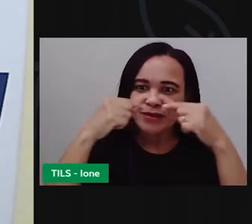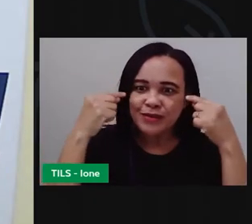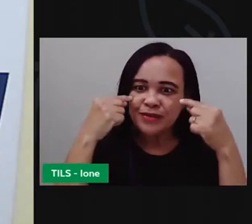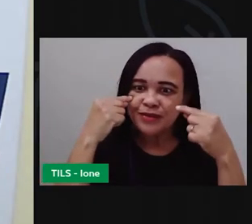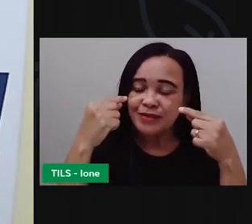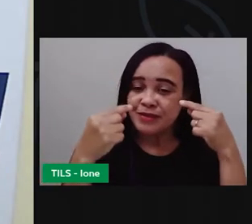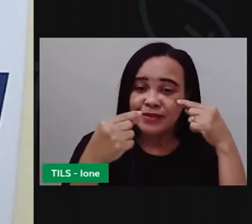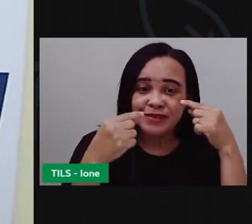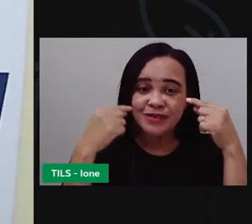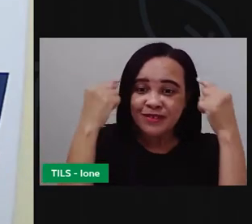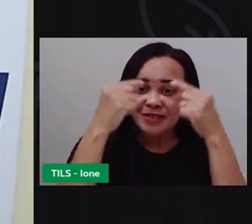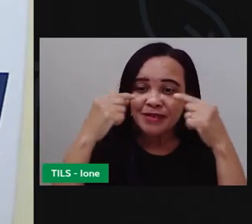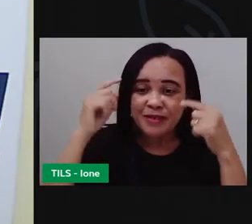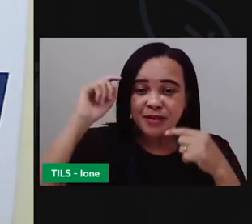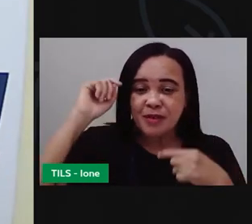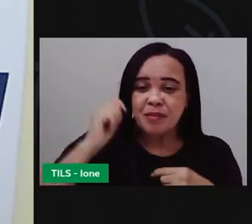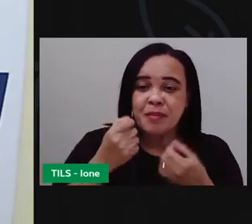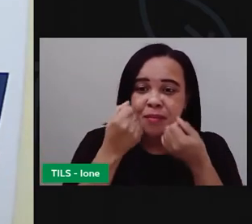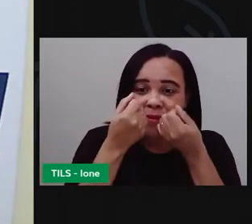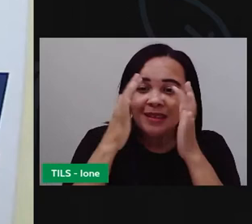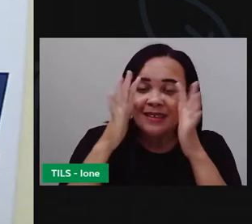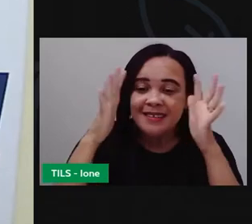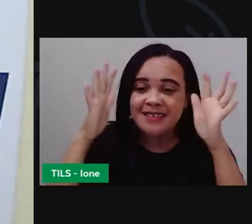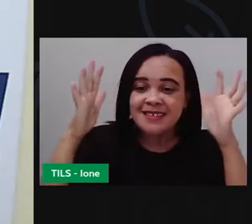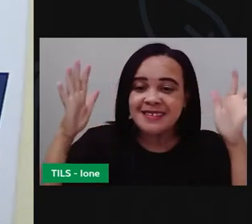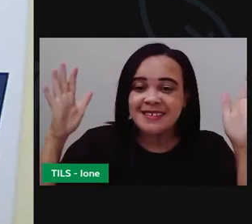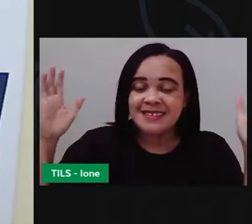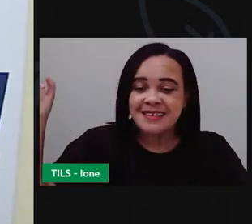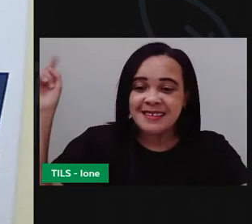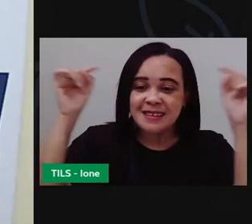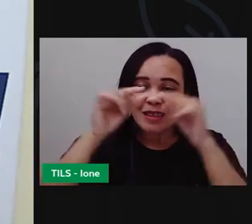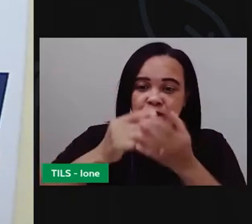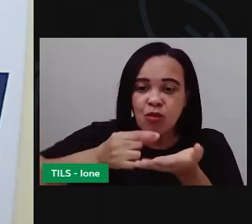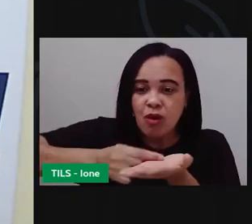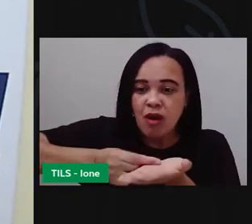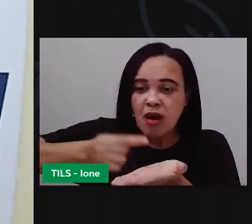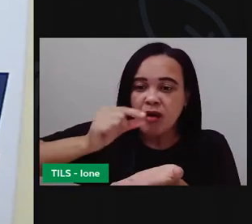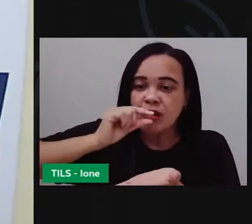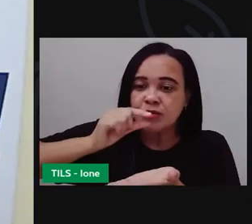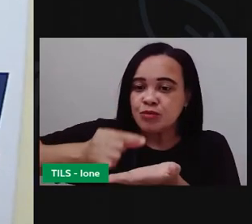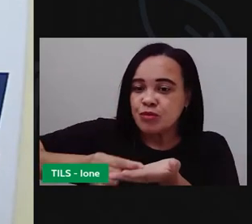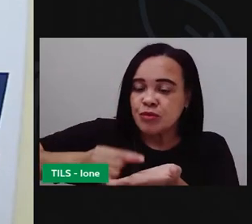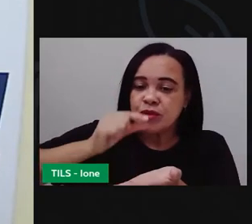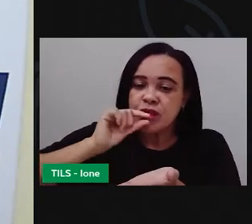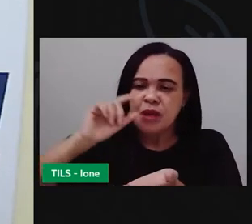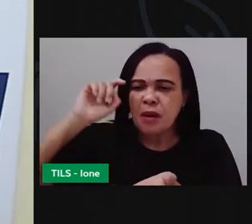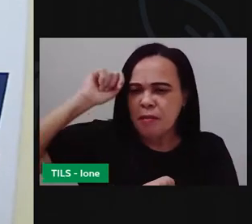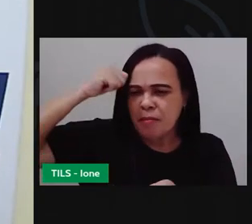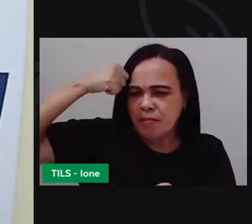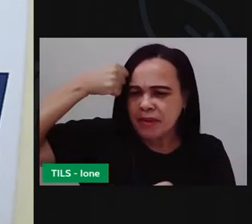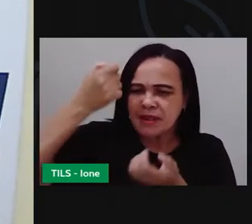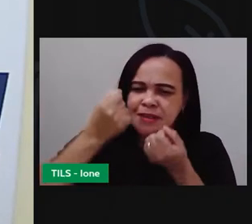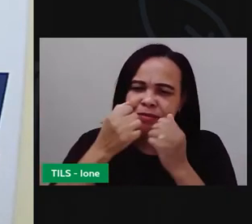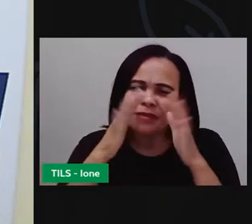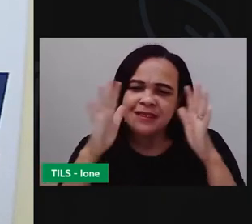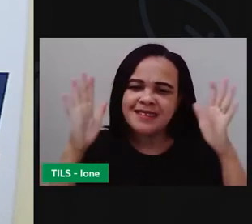eram brilhantes, feitos azeitonas pretas, bem brilhantes.